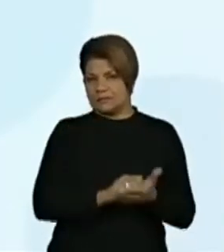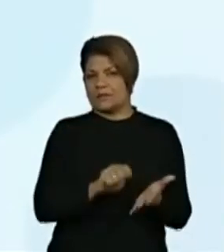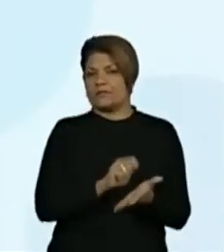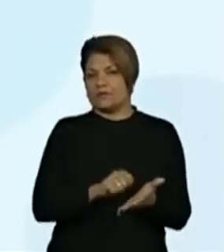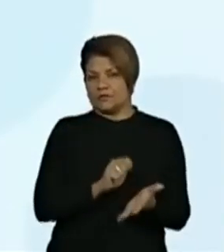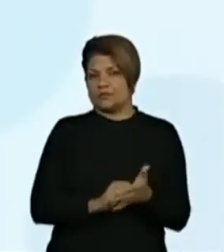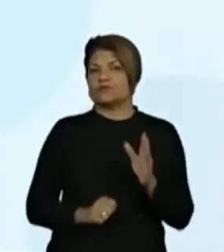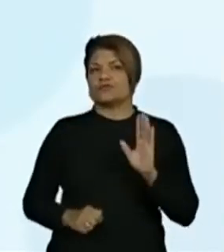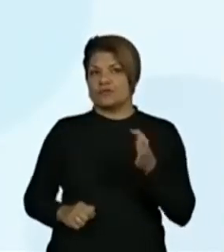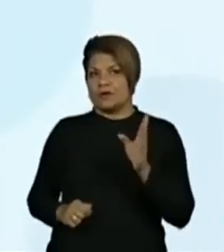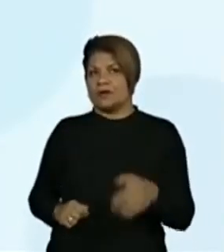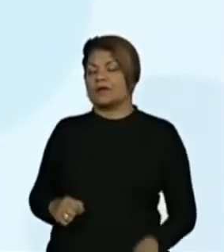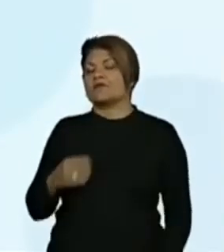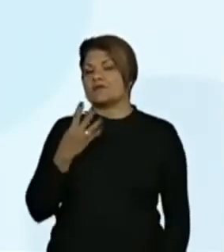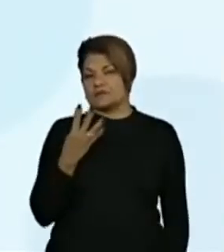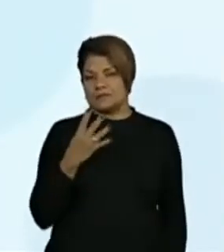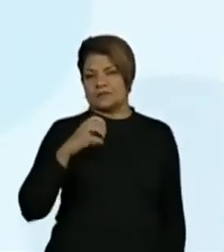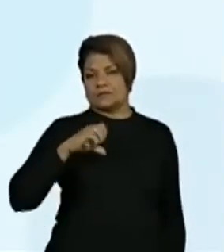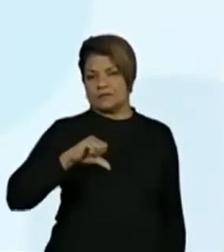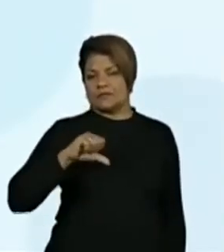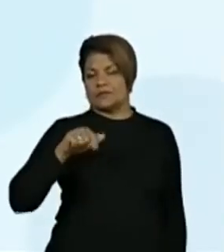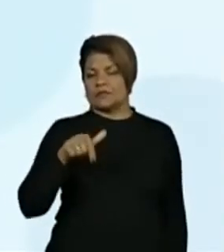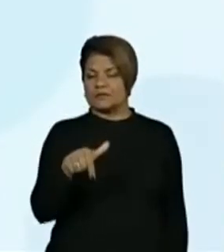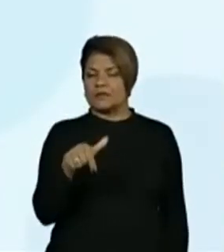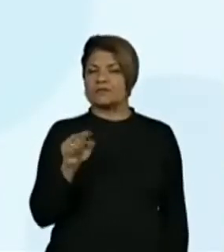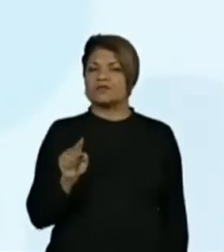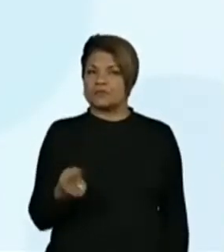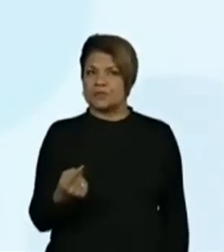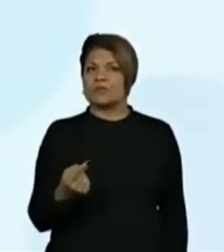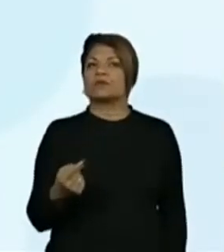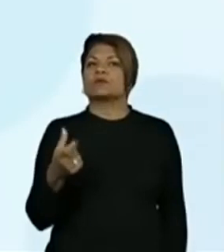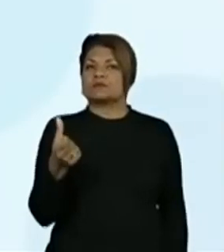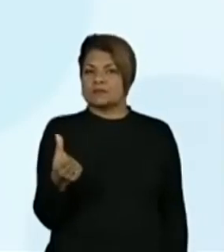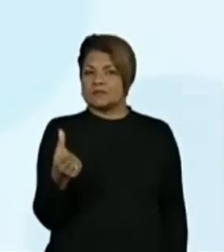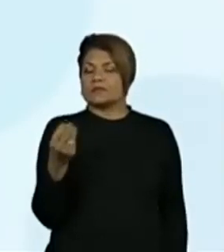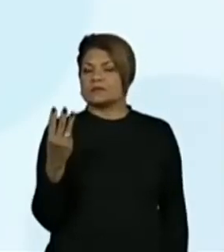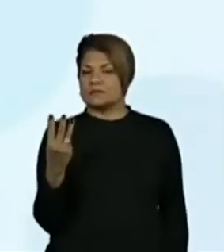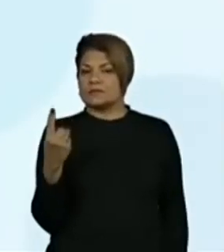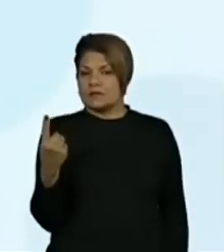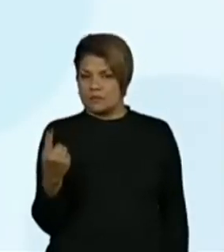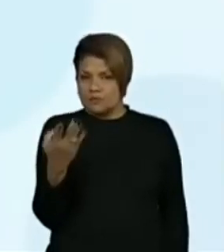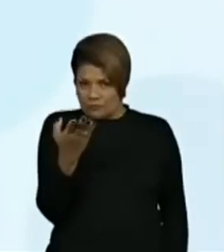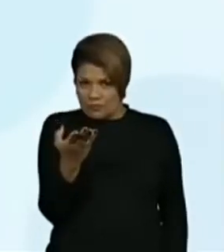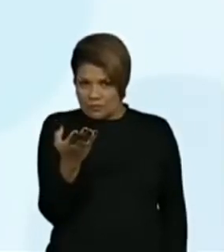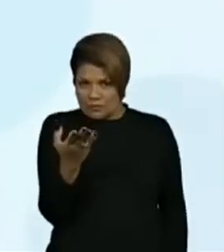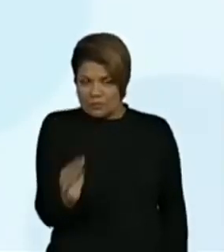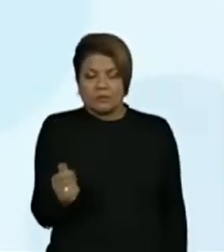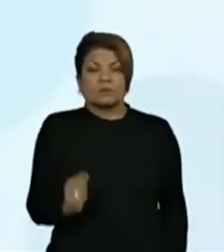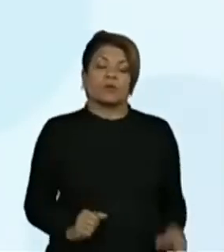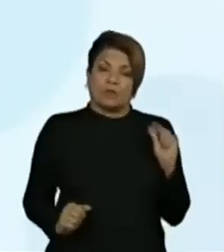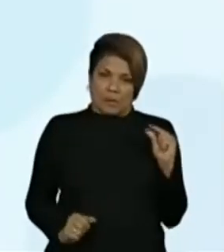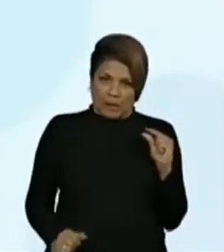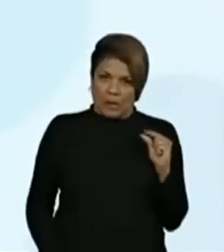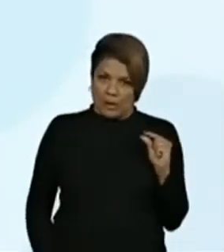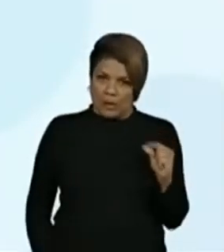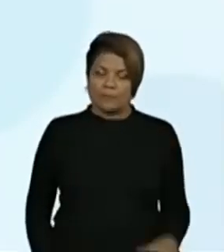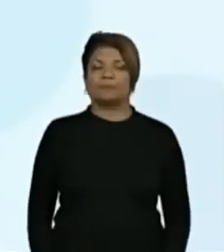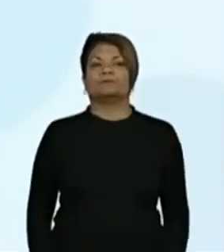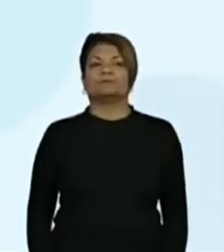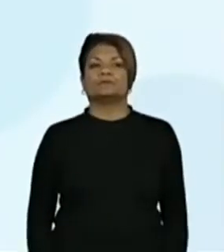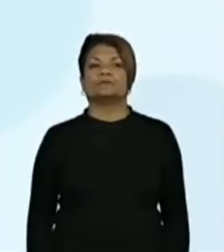escreveu o número 497.631. Não foi isso? Então, vou colocá-lo aqui.